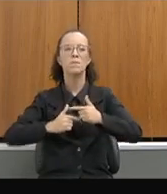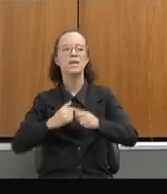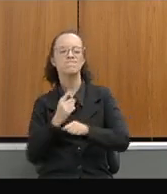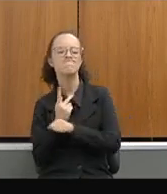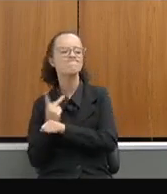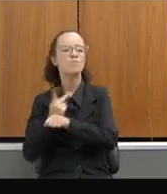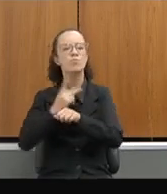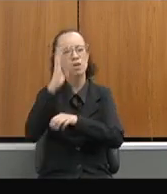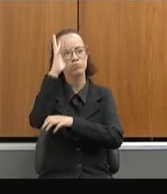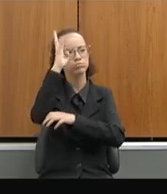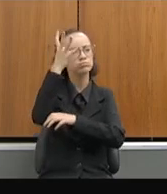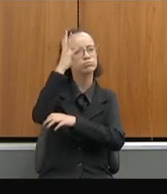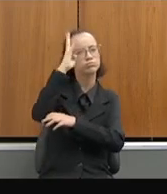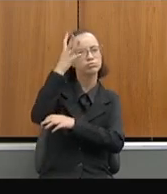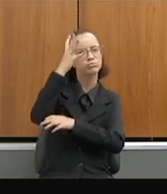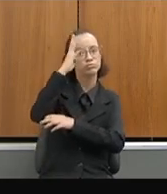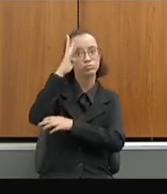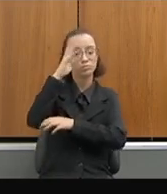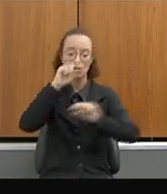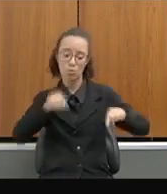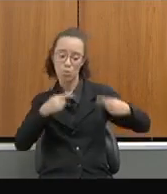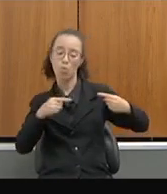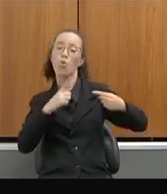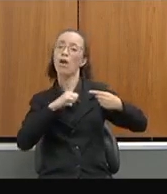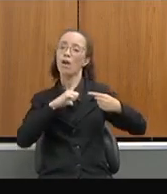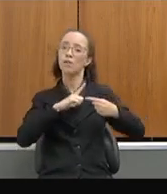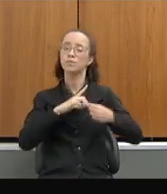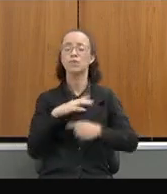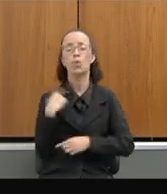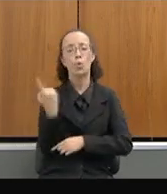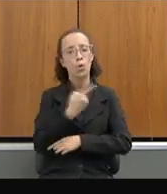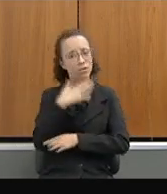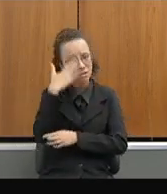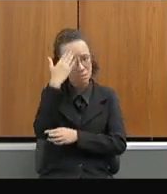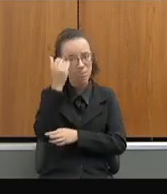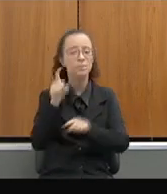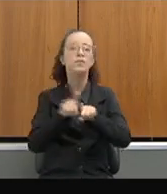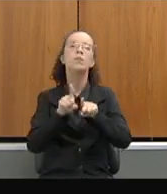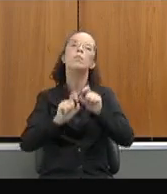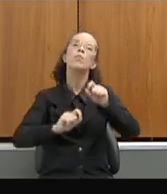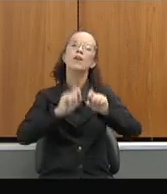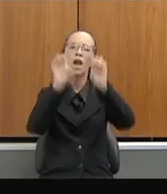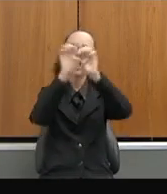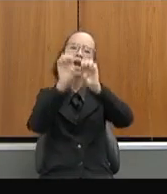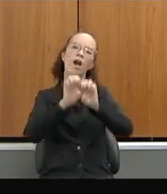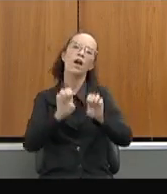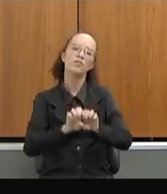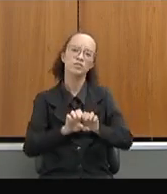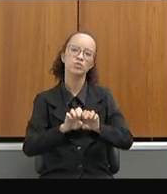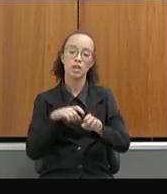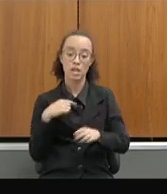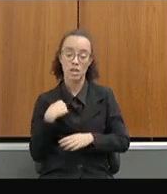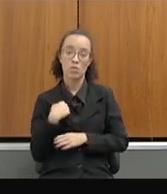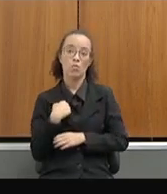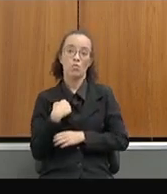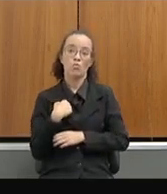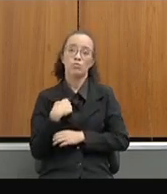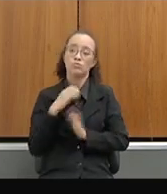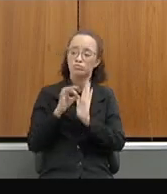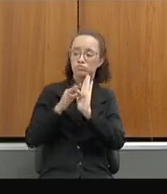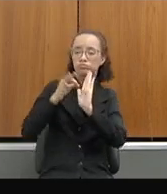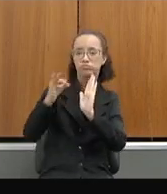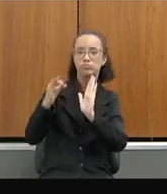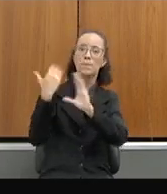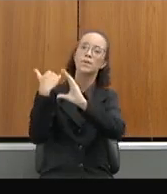soluções para essas questões que são desafiadoras. Também sabemos que temos a questão de infraestrutura e é algo que eu já encomendei para a